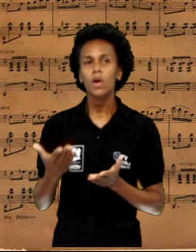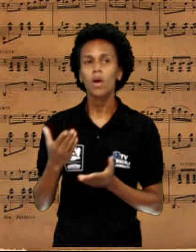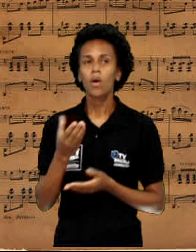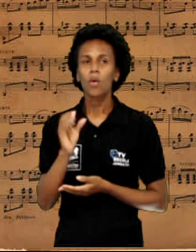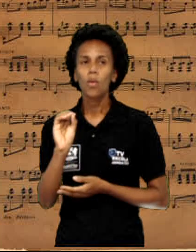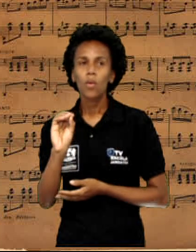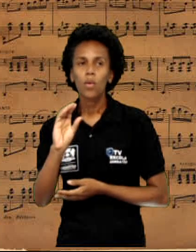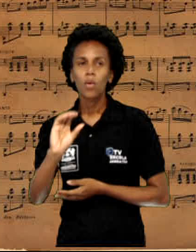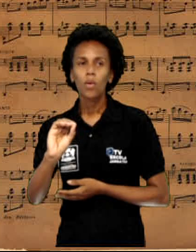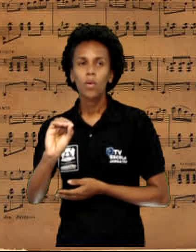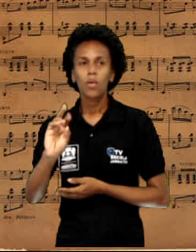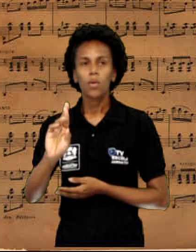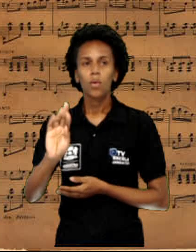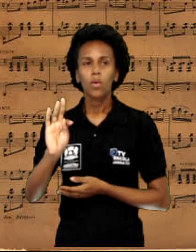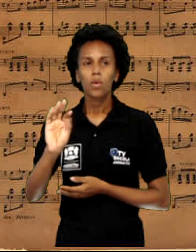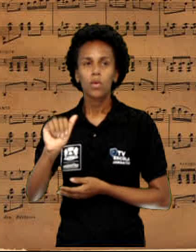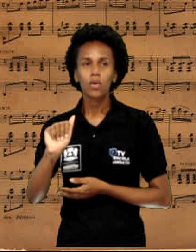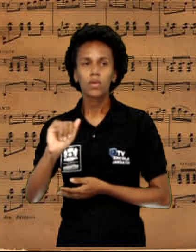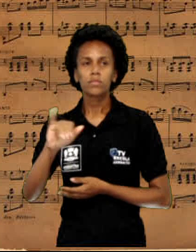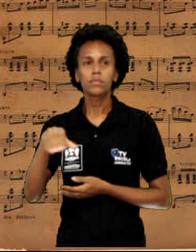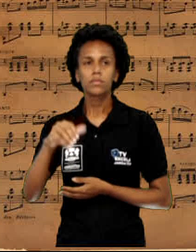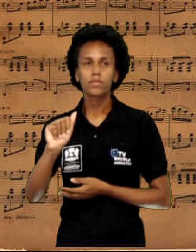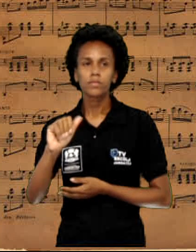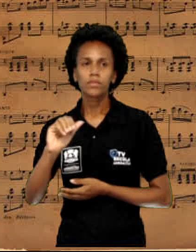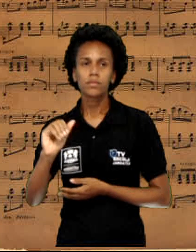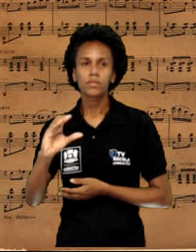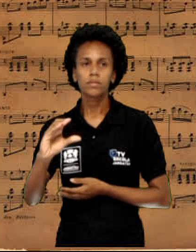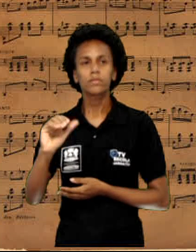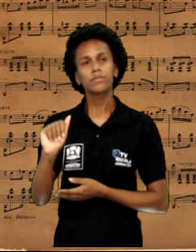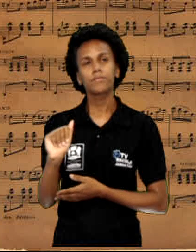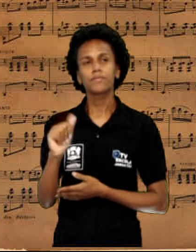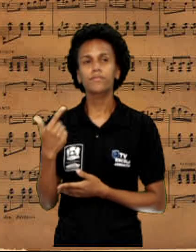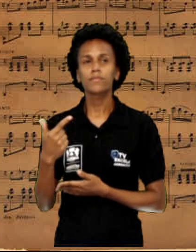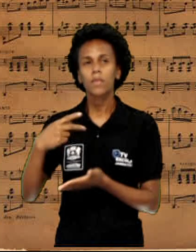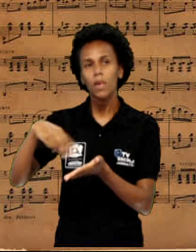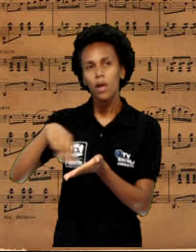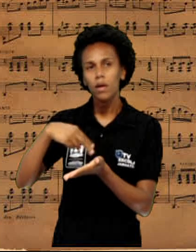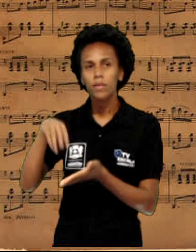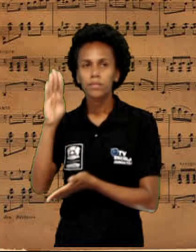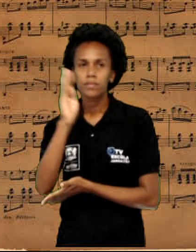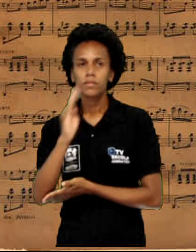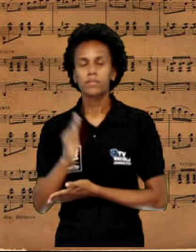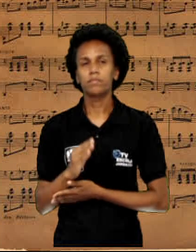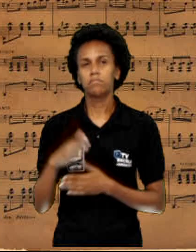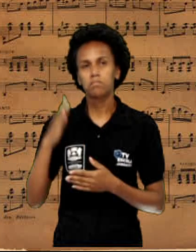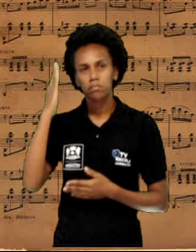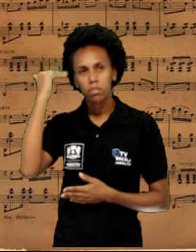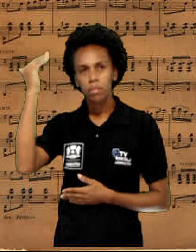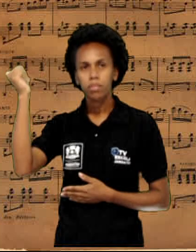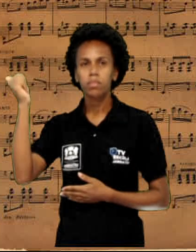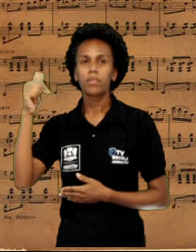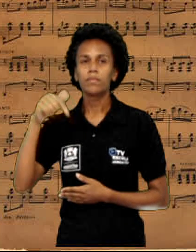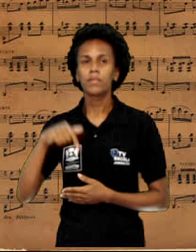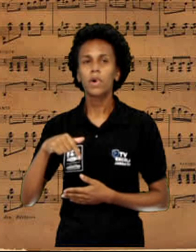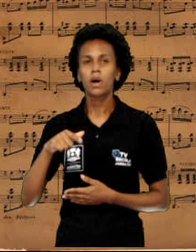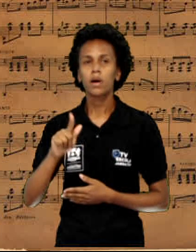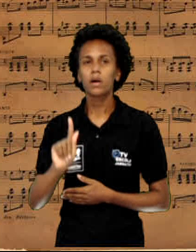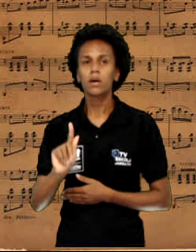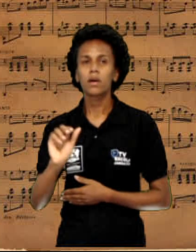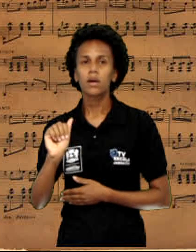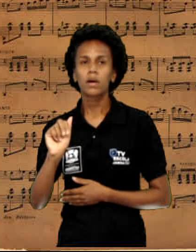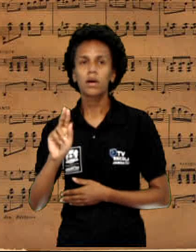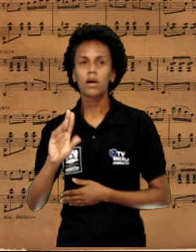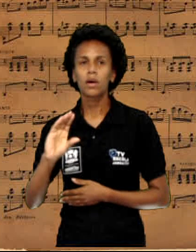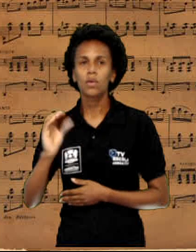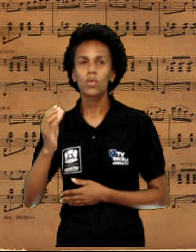popularmente chamado Gaúcho, é uma das músicas mais gravadas e conhecidas de Chiquinha